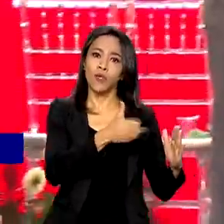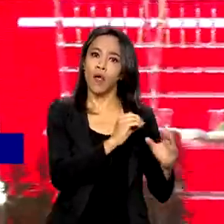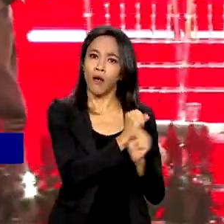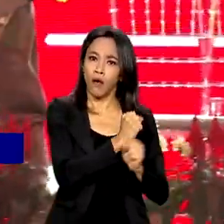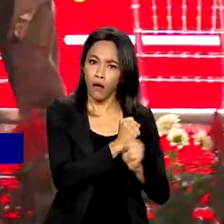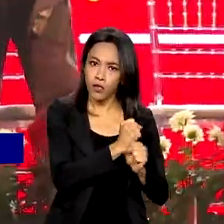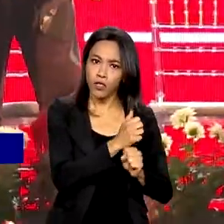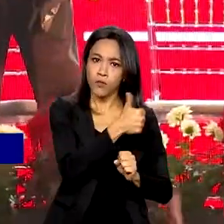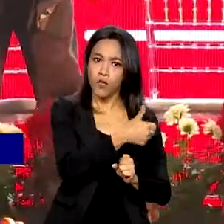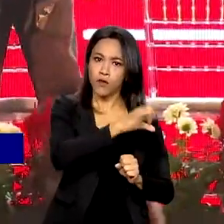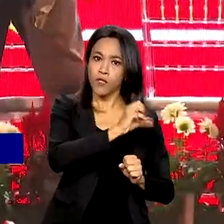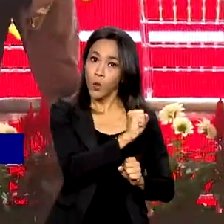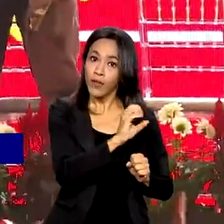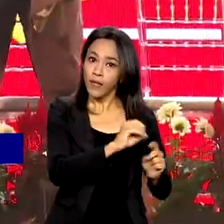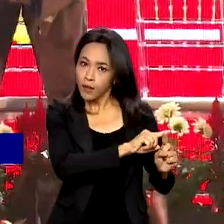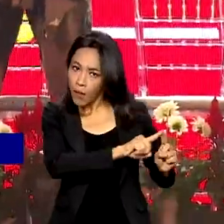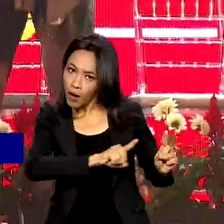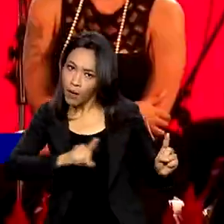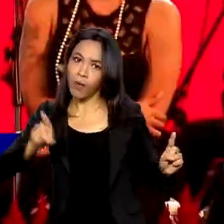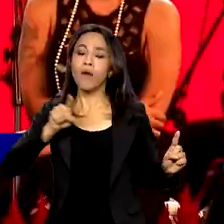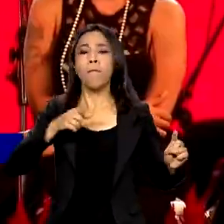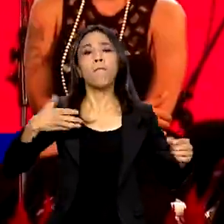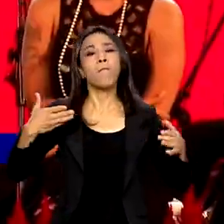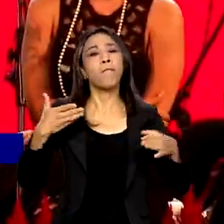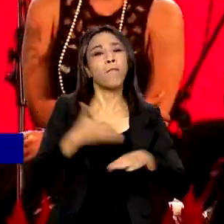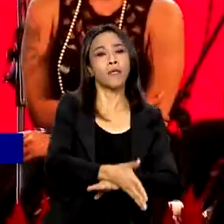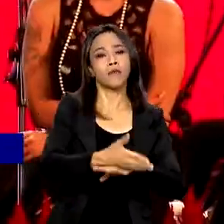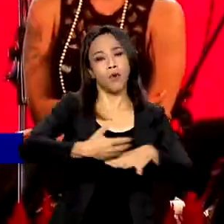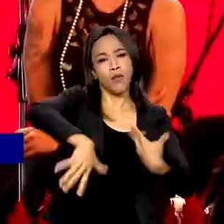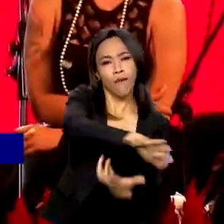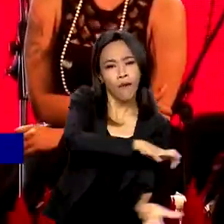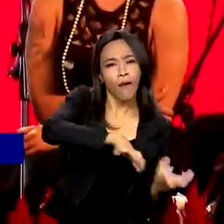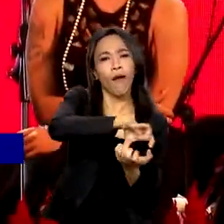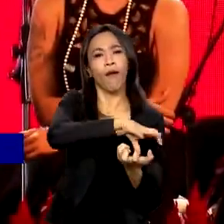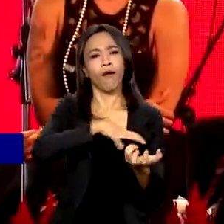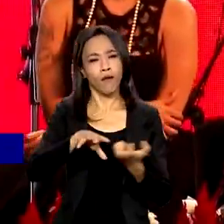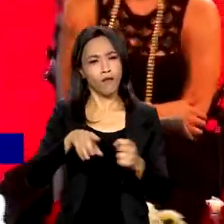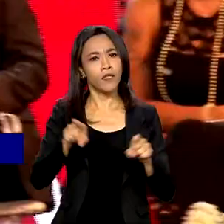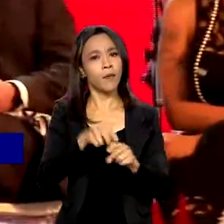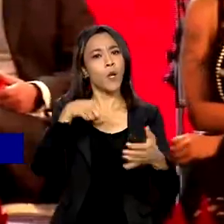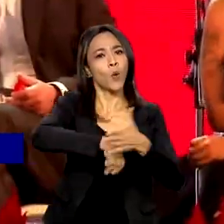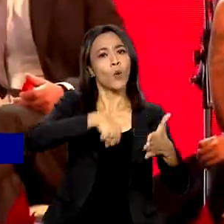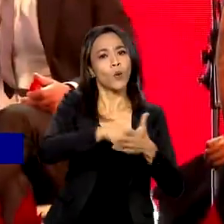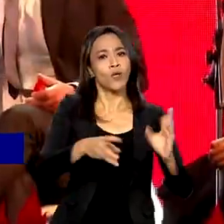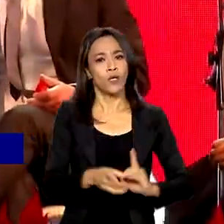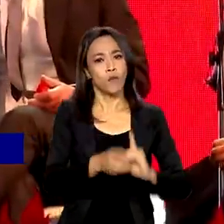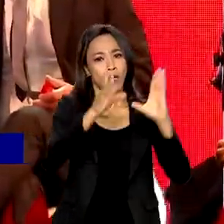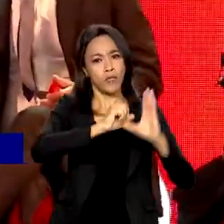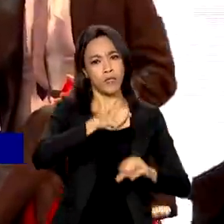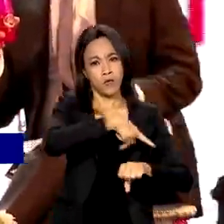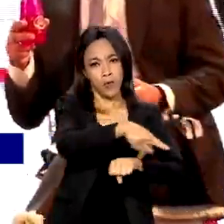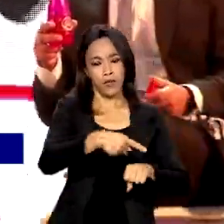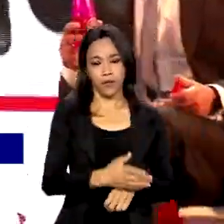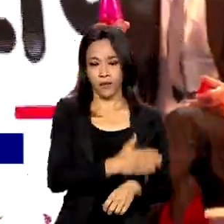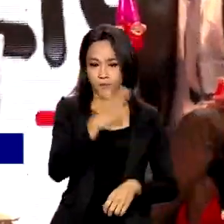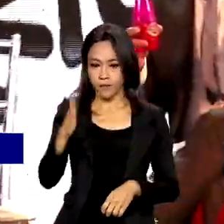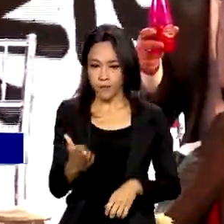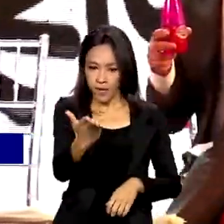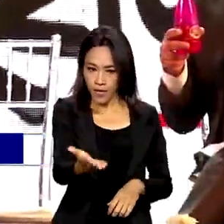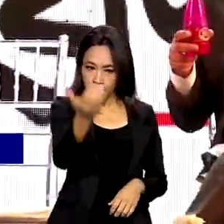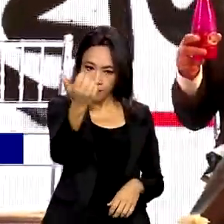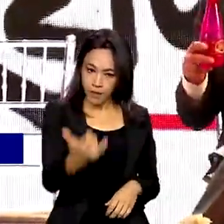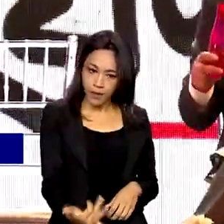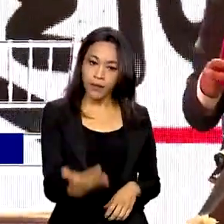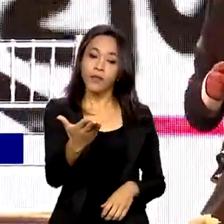participante das greves nacionais e da luta pela democracia no país. São, na verdade, os sindicatos que